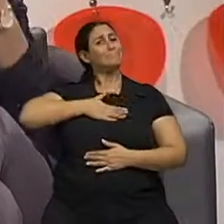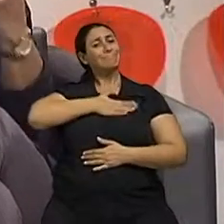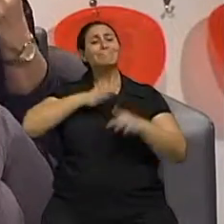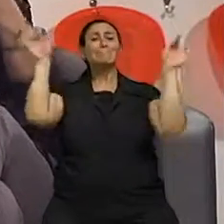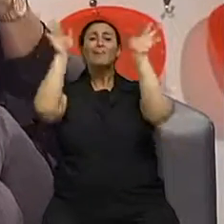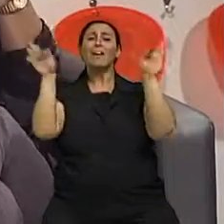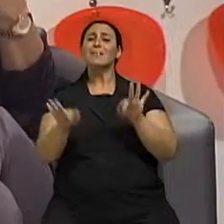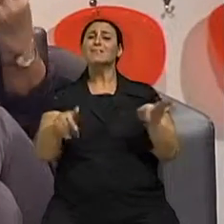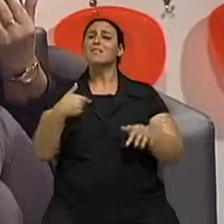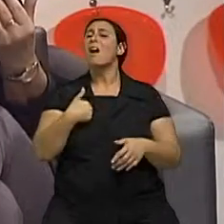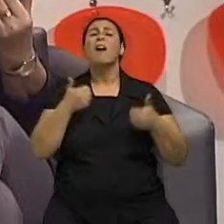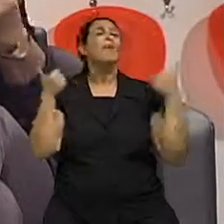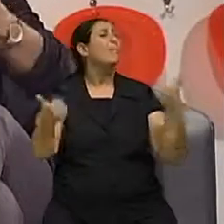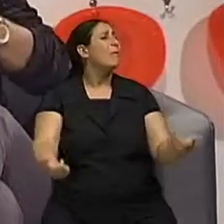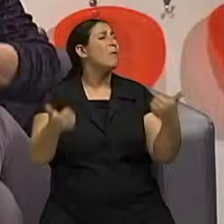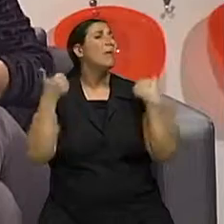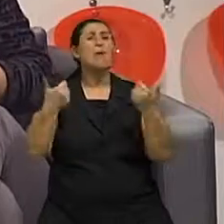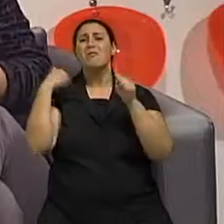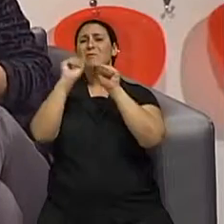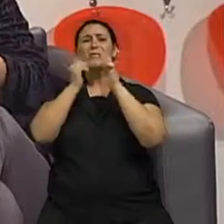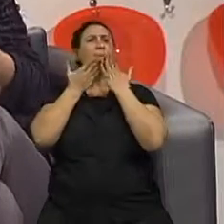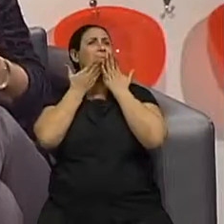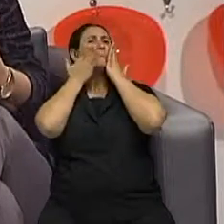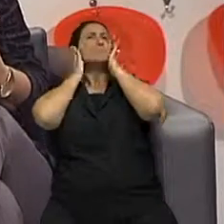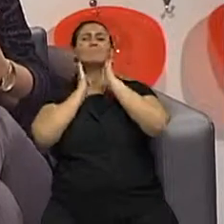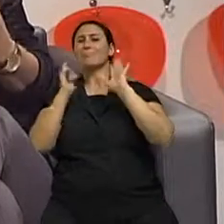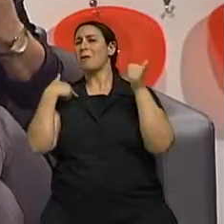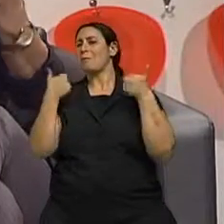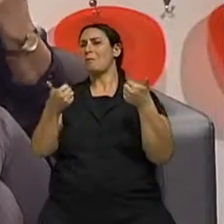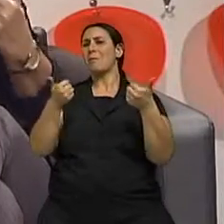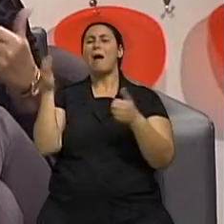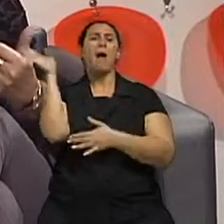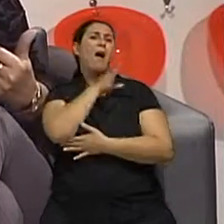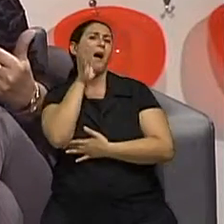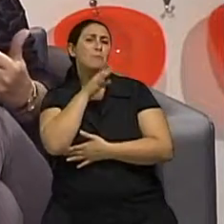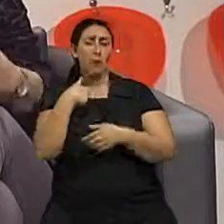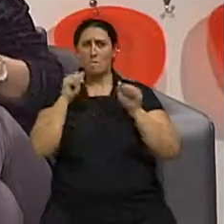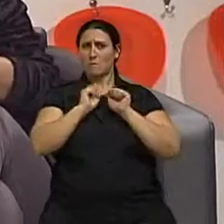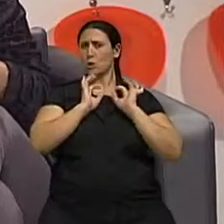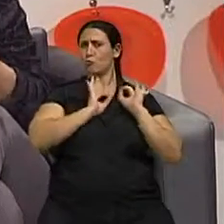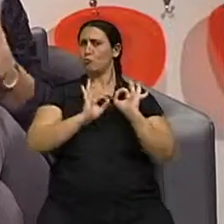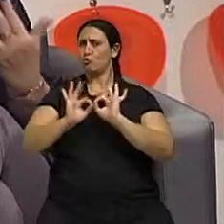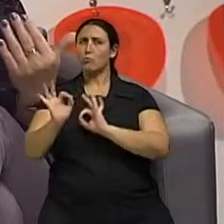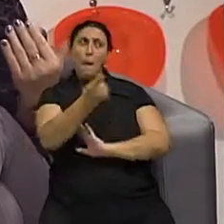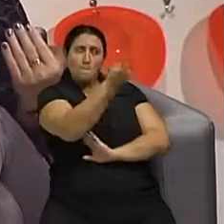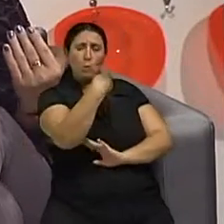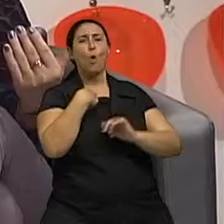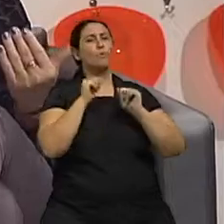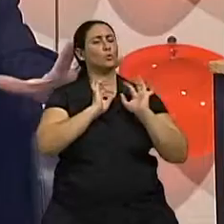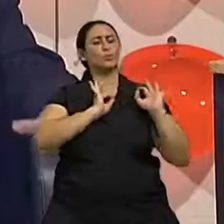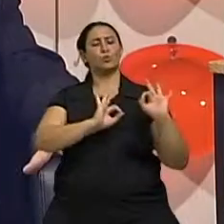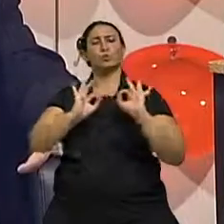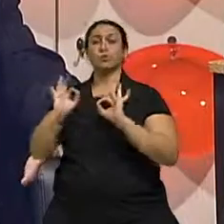melhor do que eu imaginei em menos tempo até. Mas fiz tudo direitinho, então foi maravilhoso.